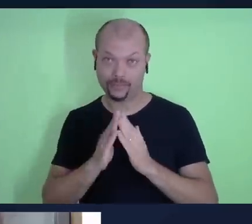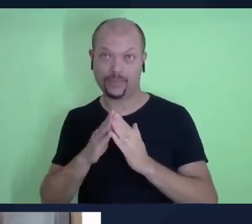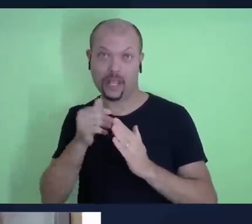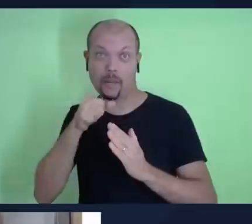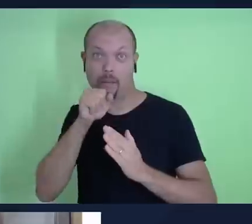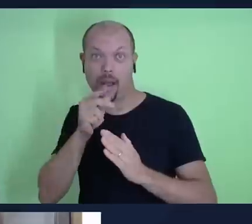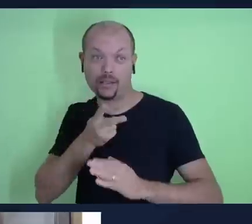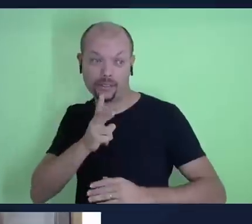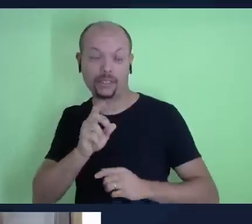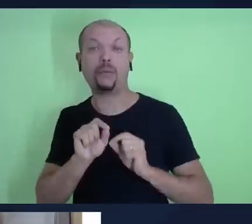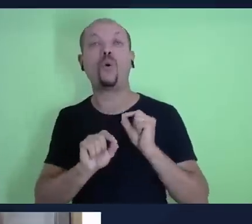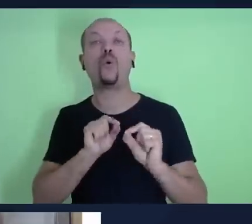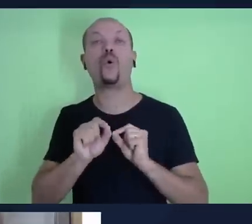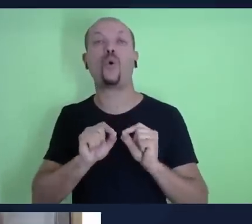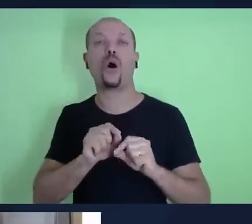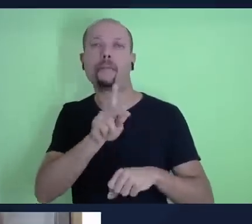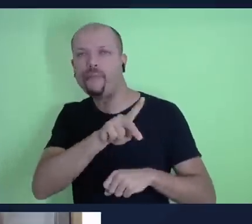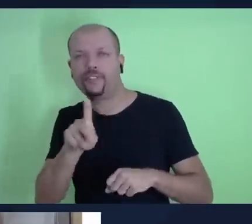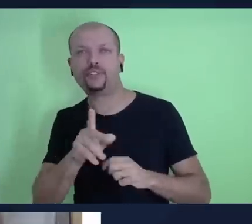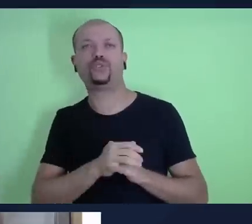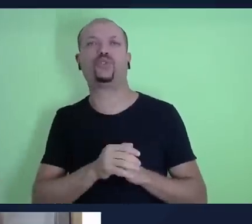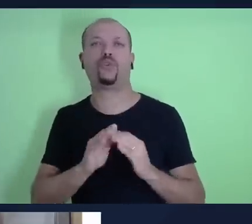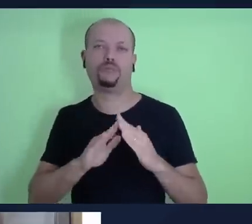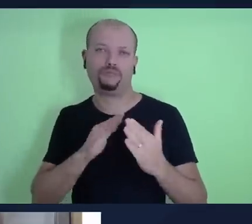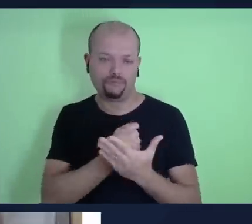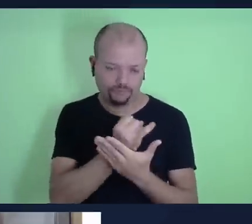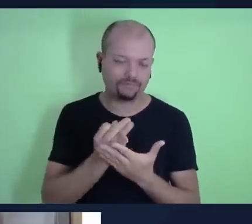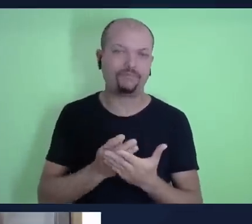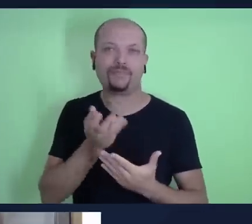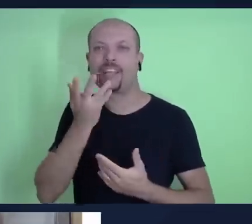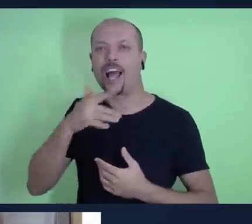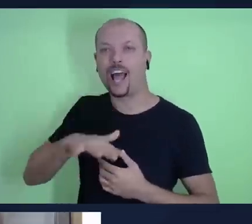foi professora da escola sabatina das crianças.